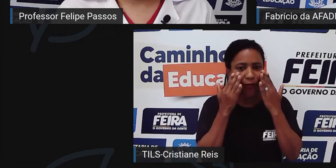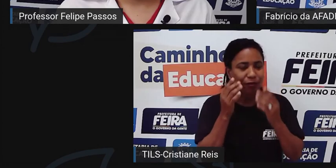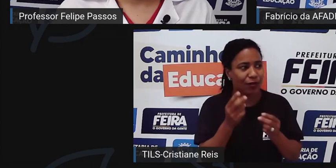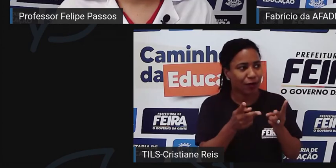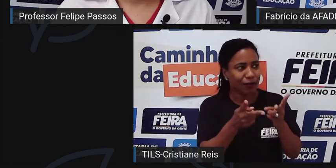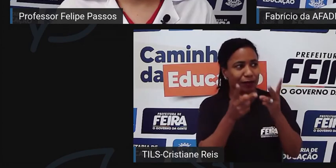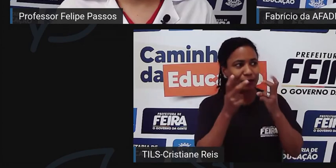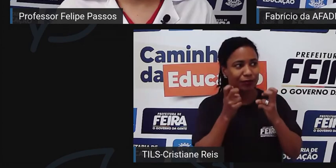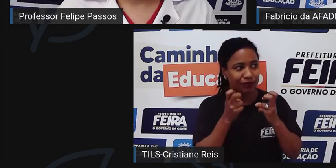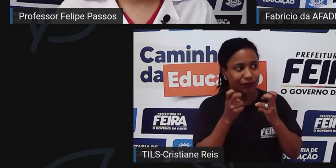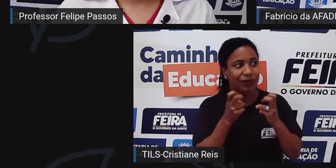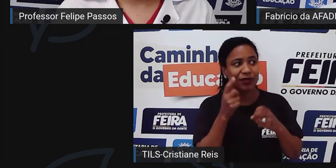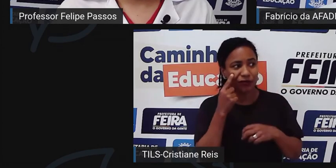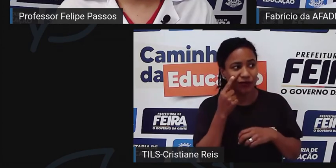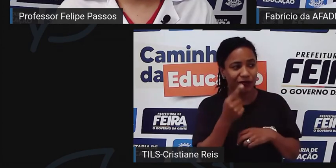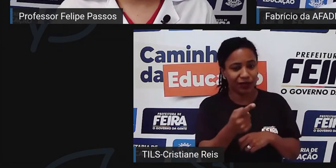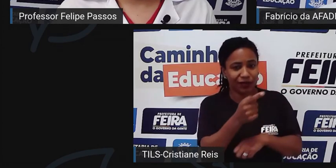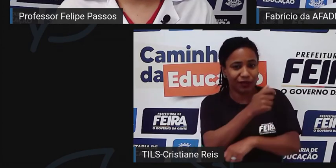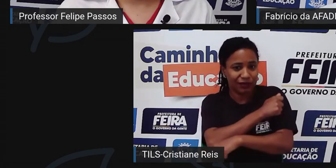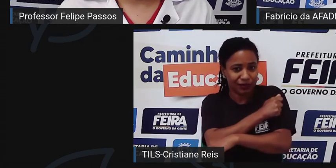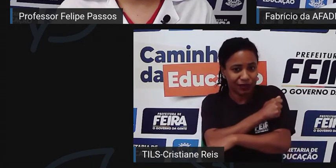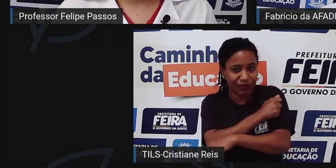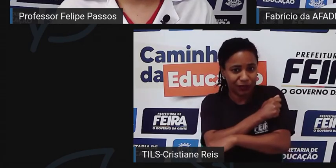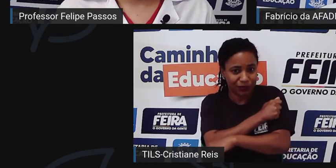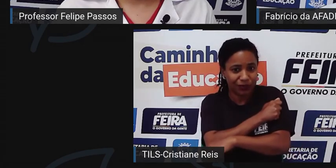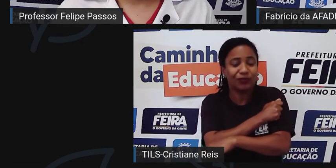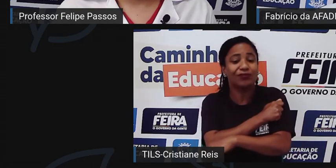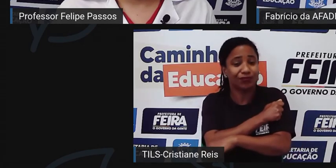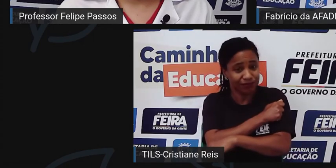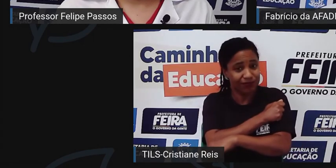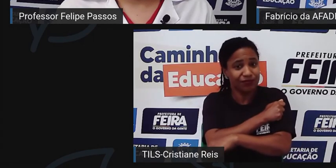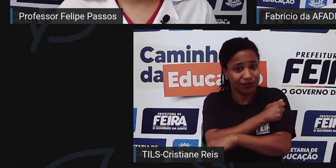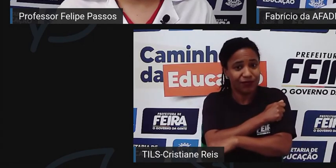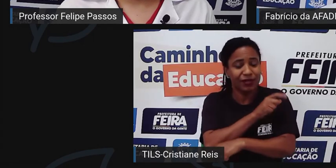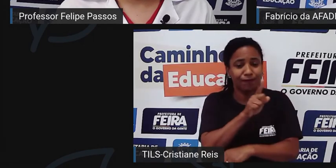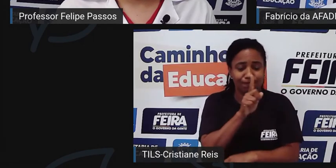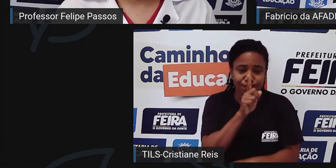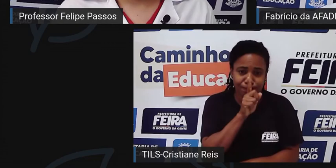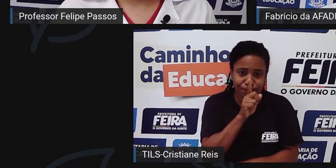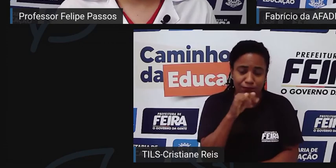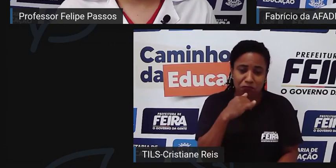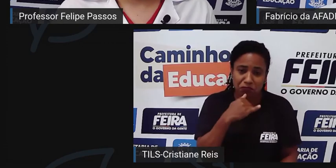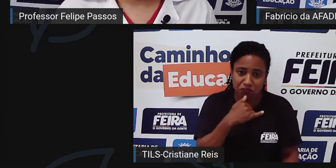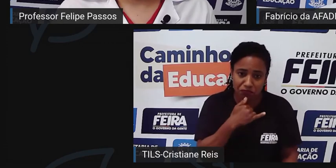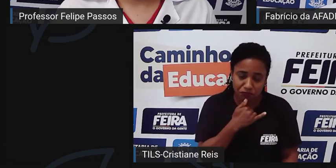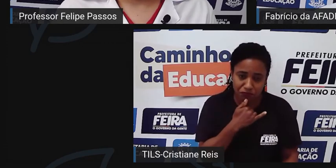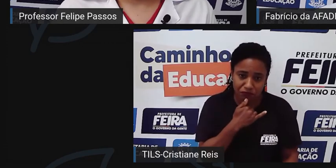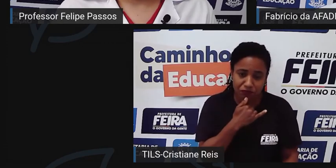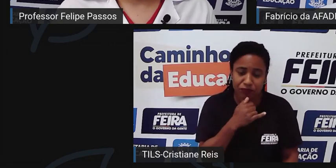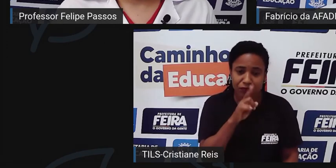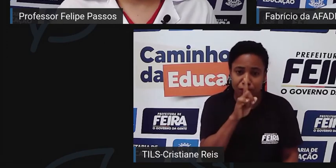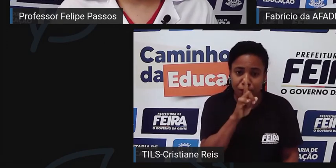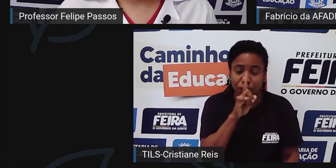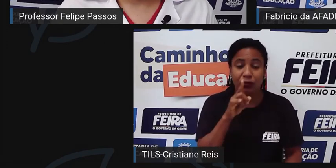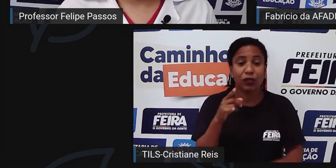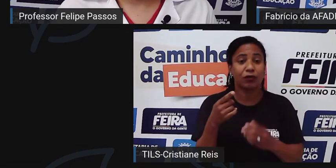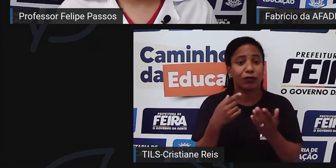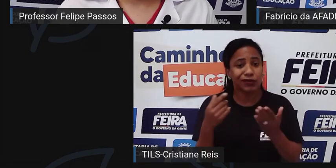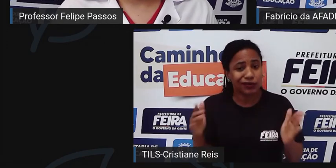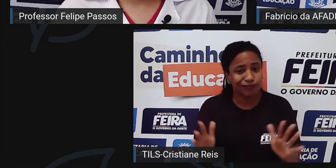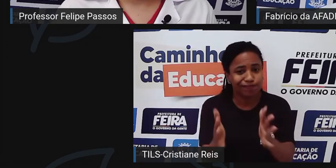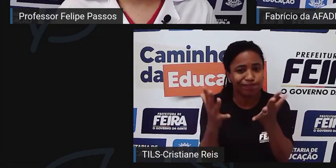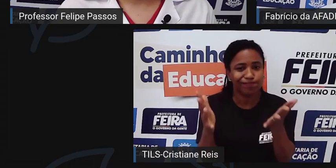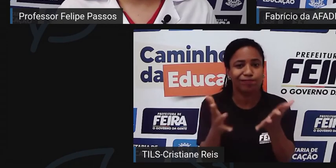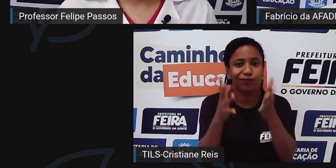maioria das vezes, que esse aluno está ali num cantinho, quieto, sem falar, sem conversar, tente dar uma atenção